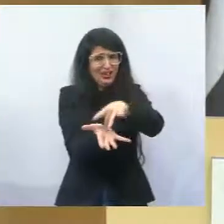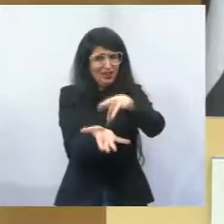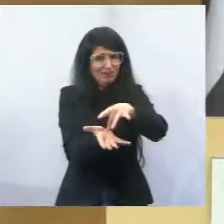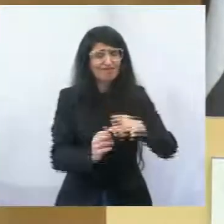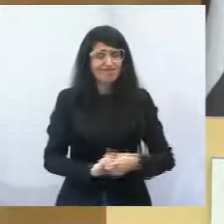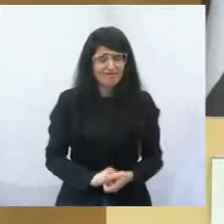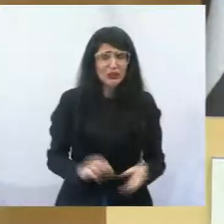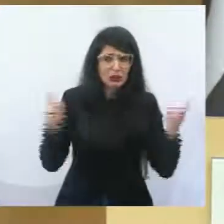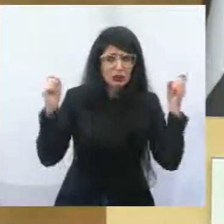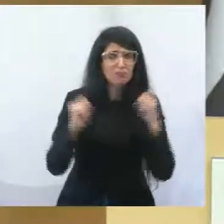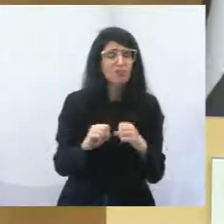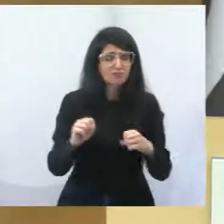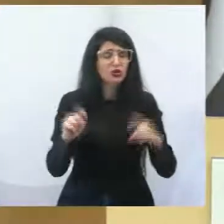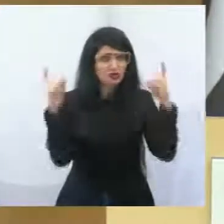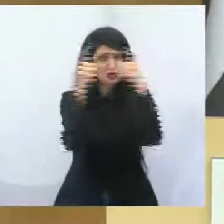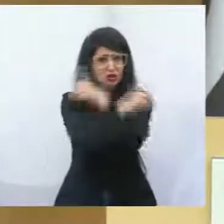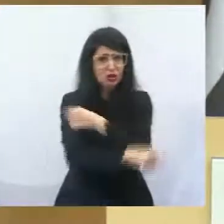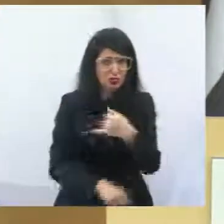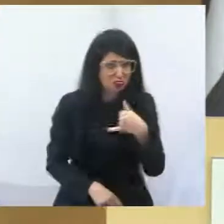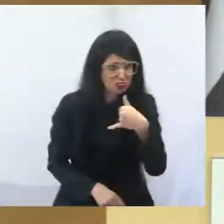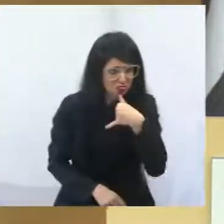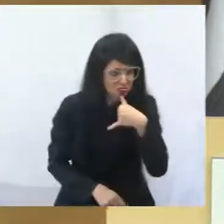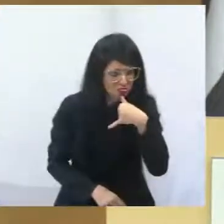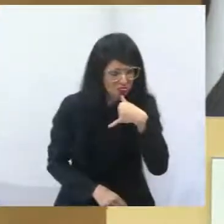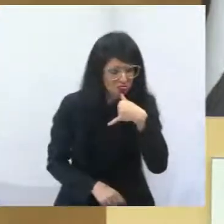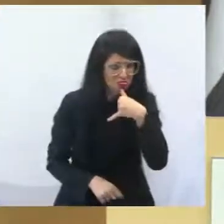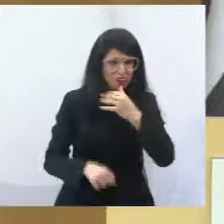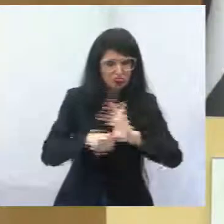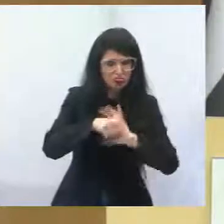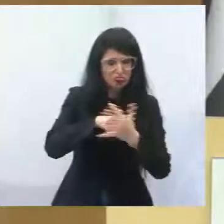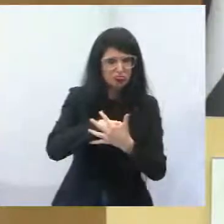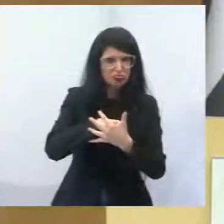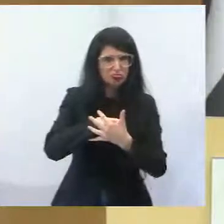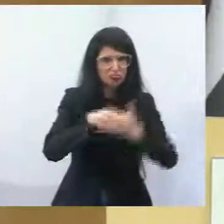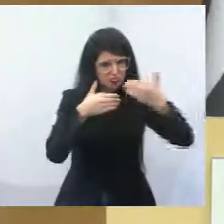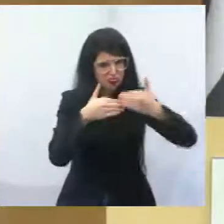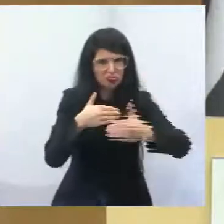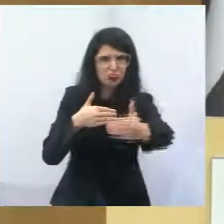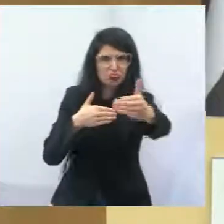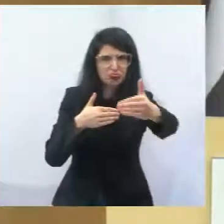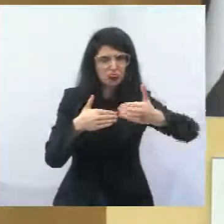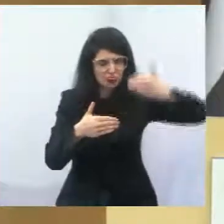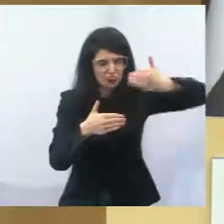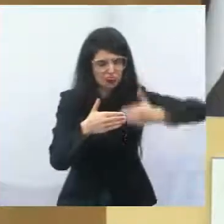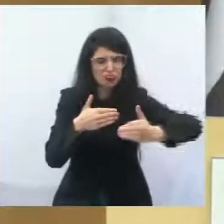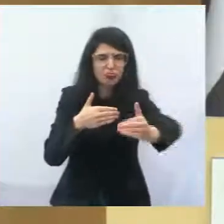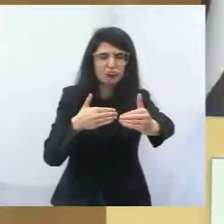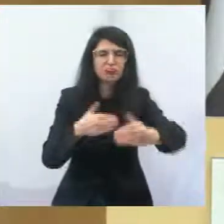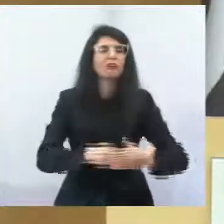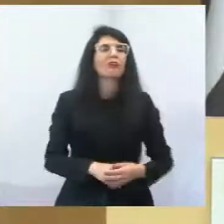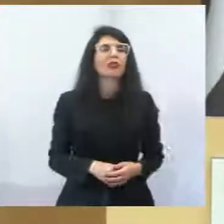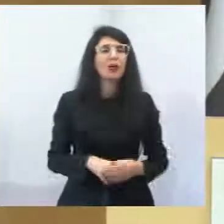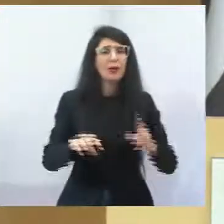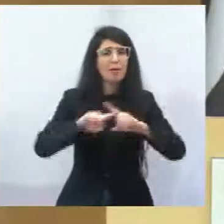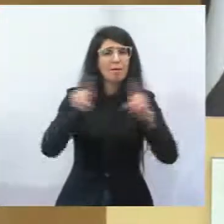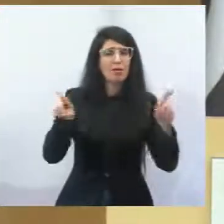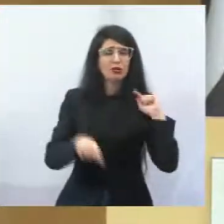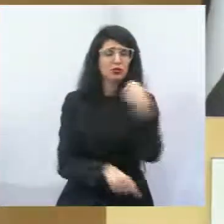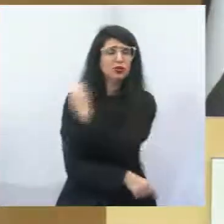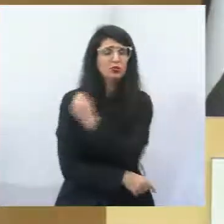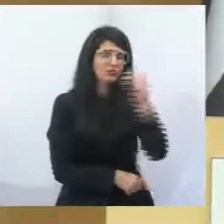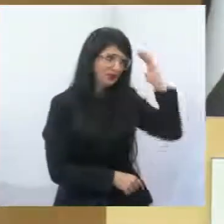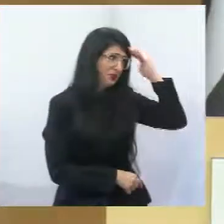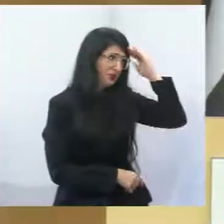muito crítico da pandemia. E isso faz a gente entender que, infelizmente,